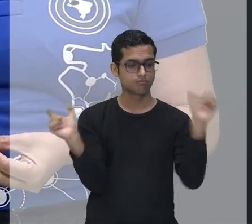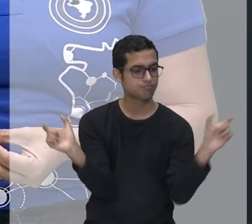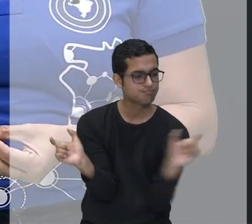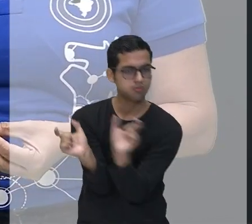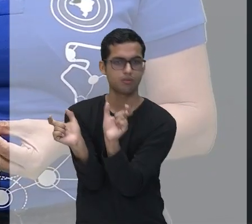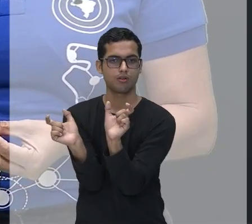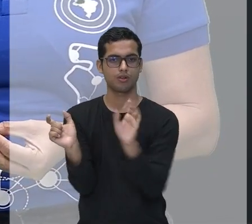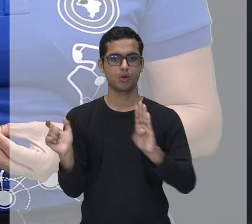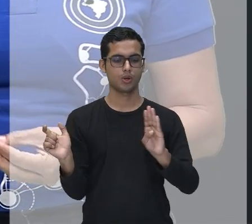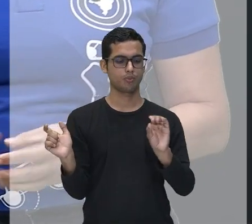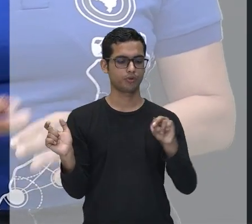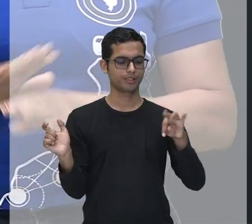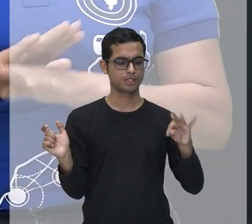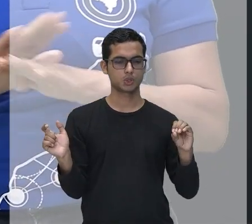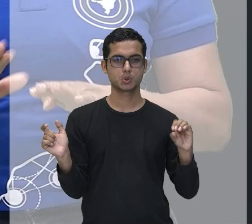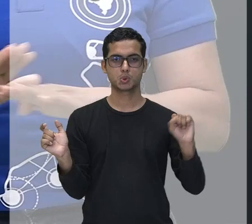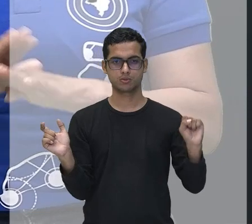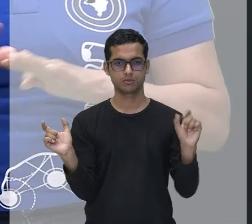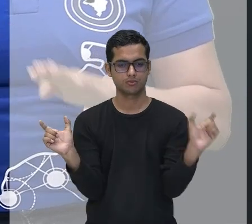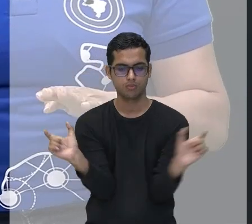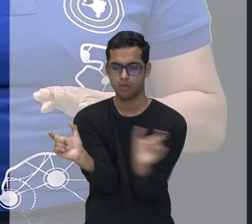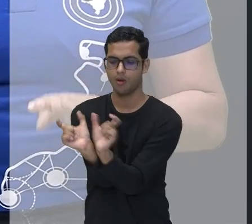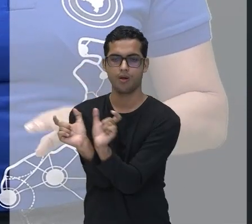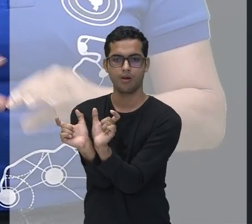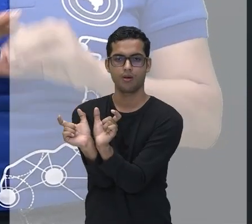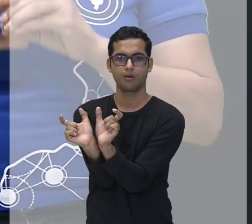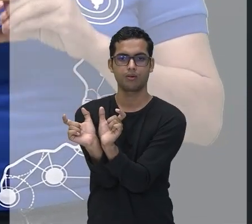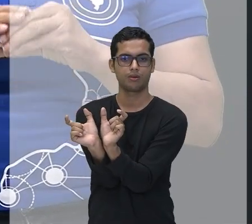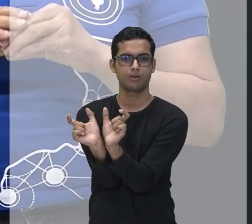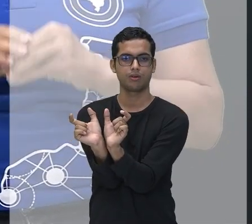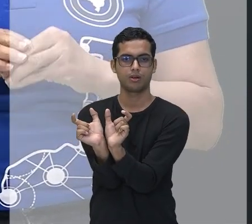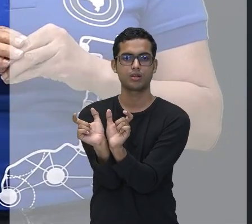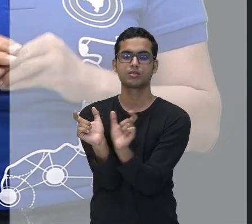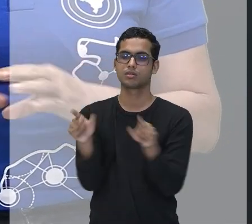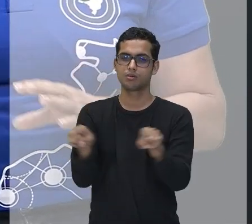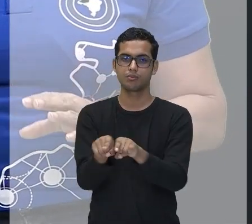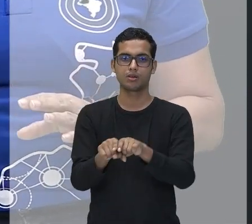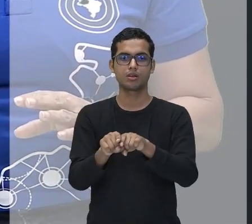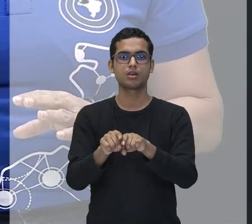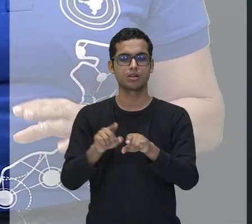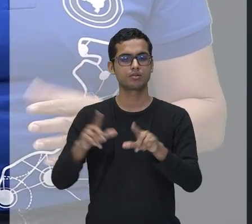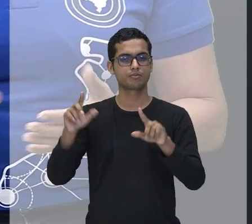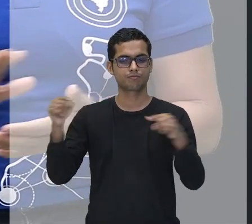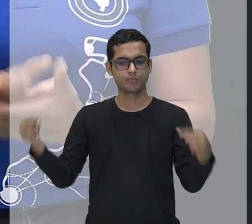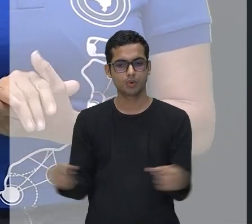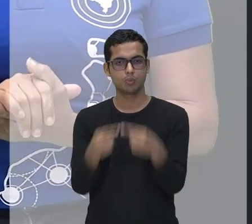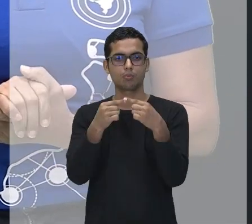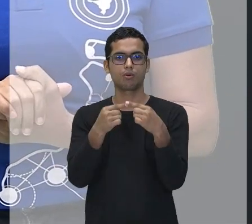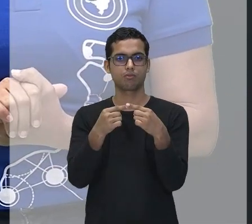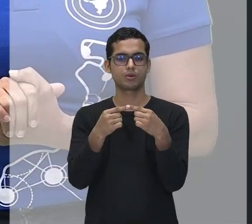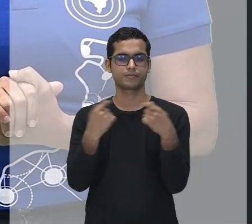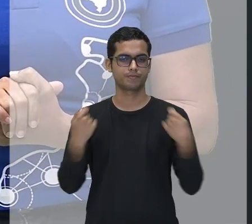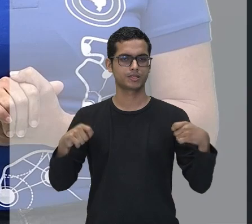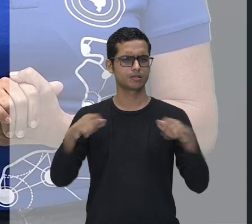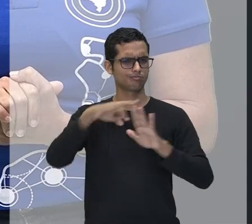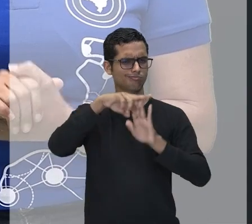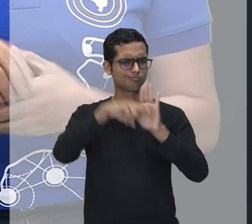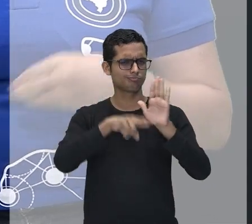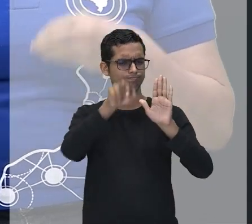bonitos. A regra geral, é uma regra bem simples, que a gente